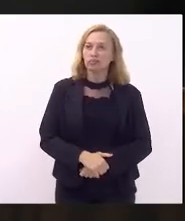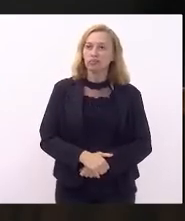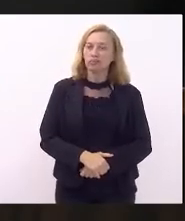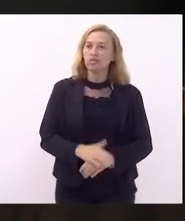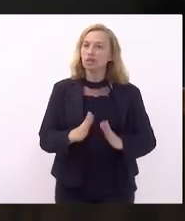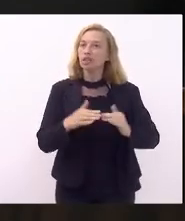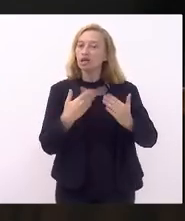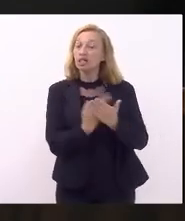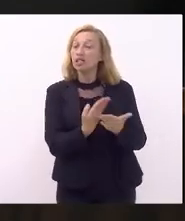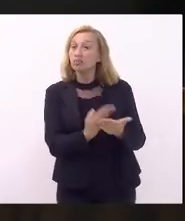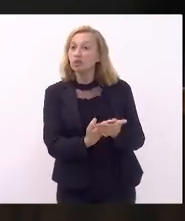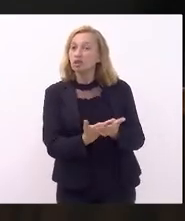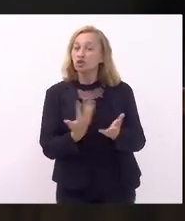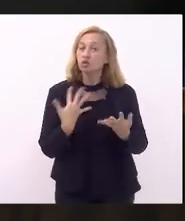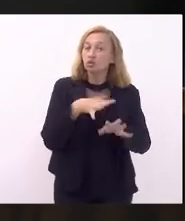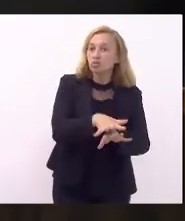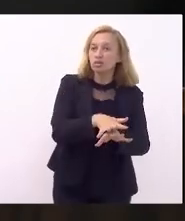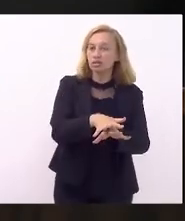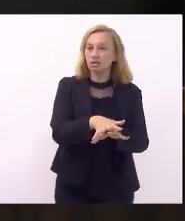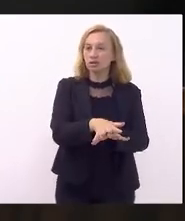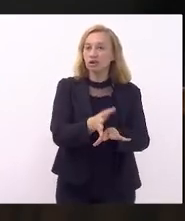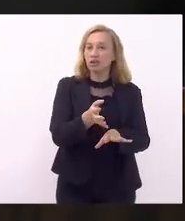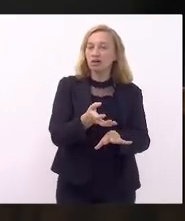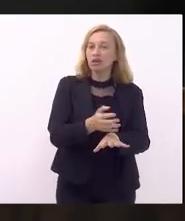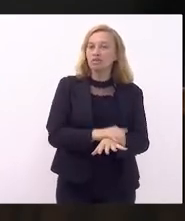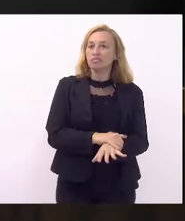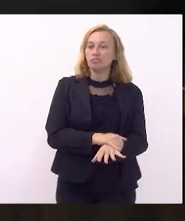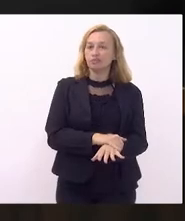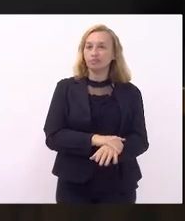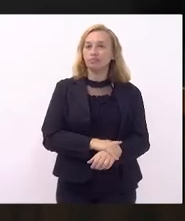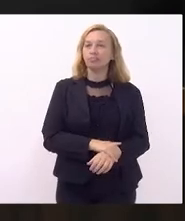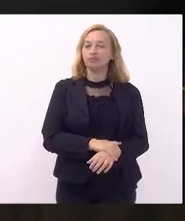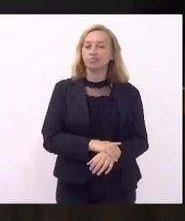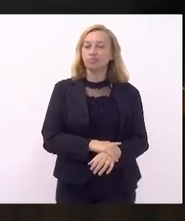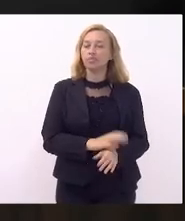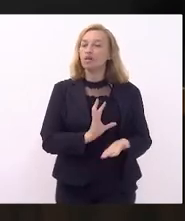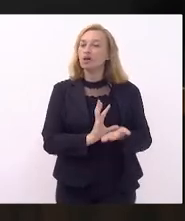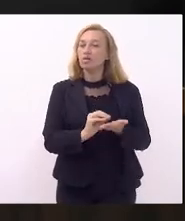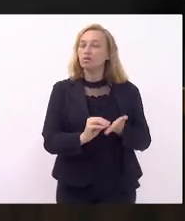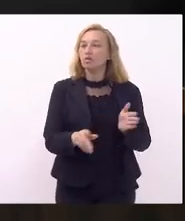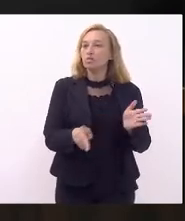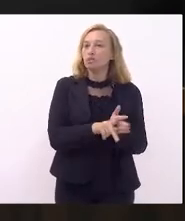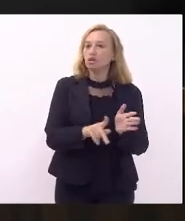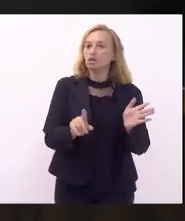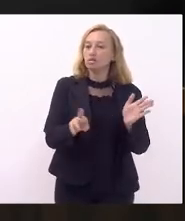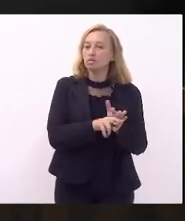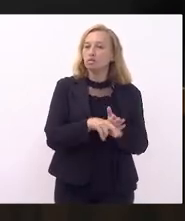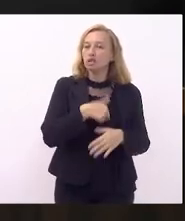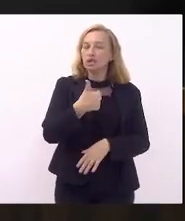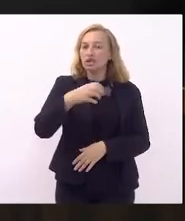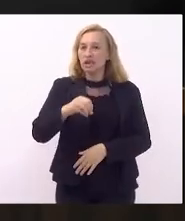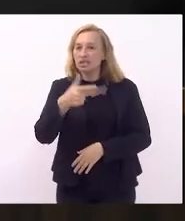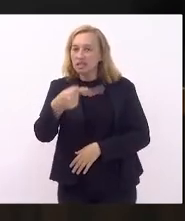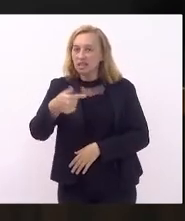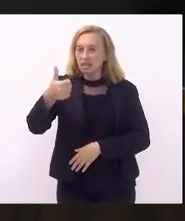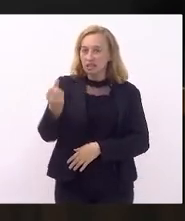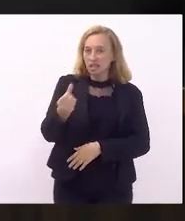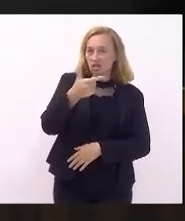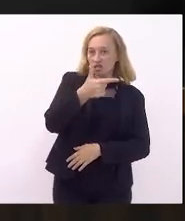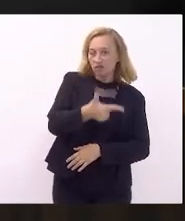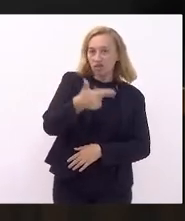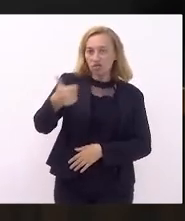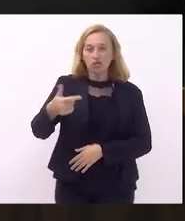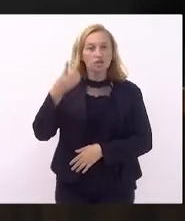requerimento de inclusão. Requer a inclusão em pauta do projeto de resolução 1076 de 22,